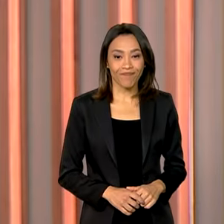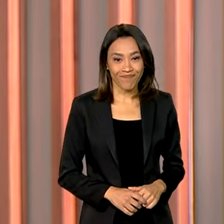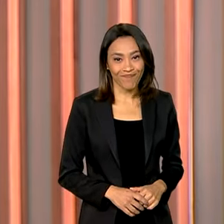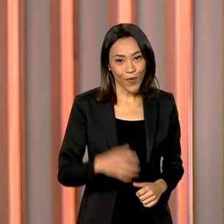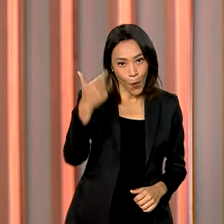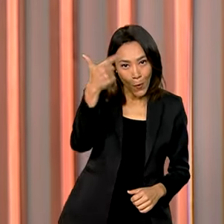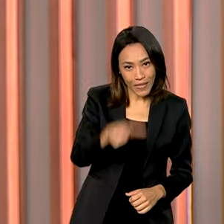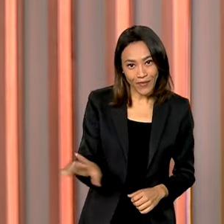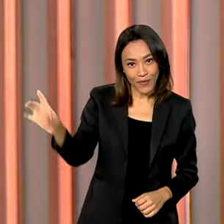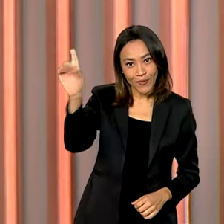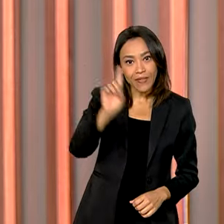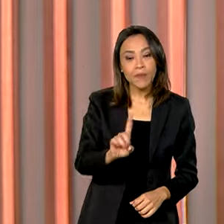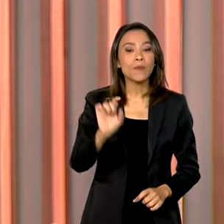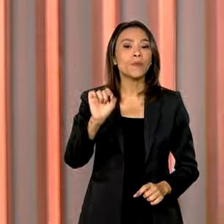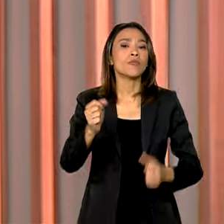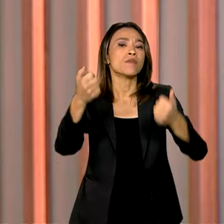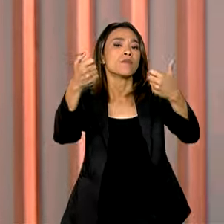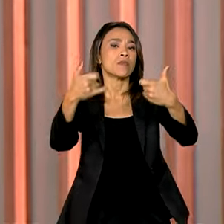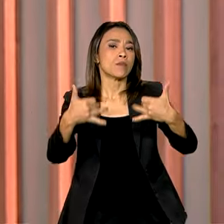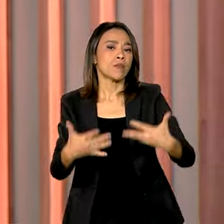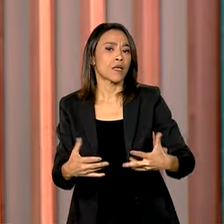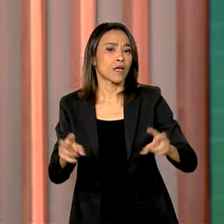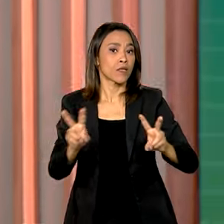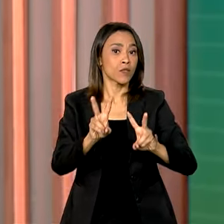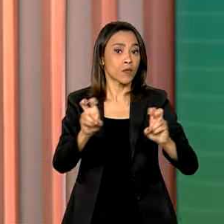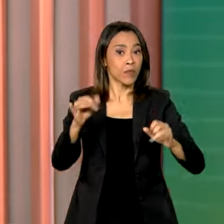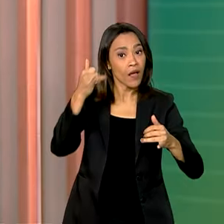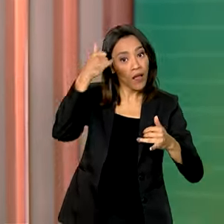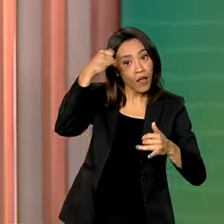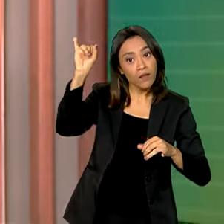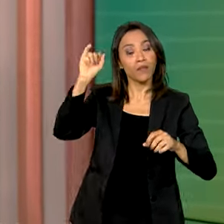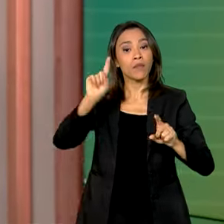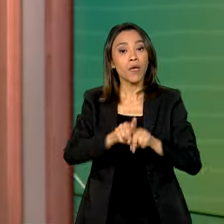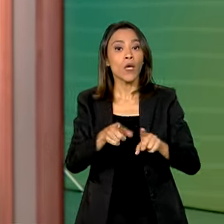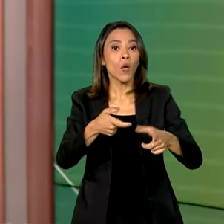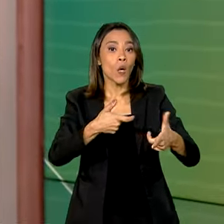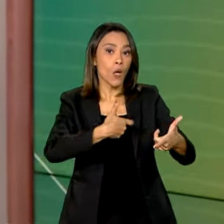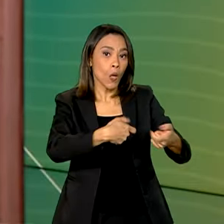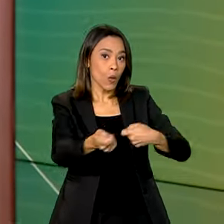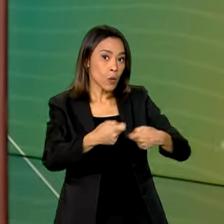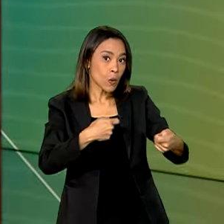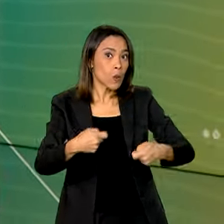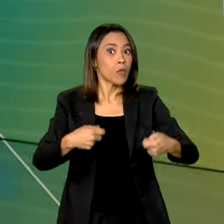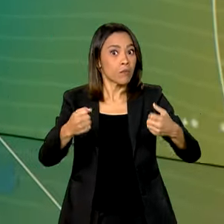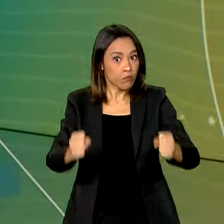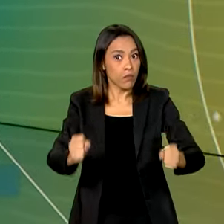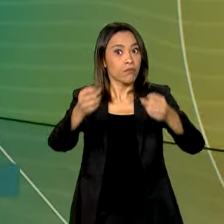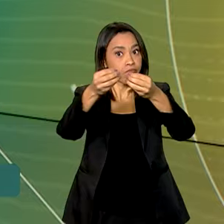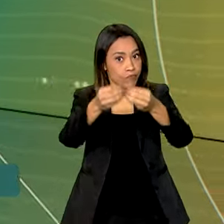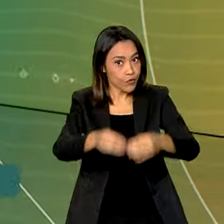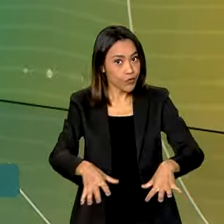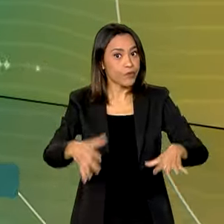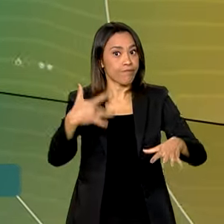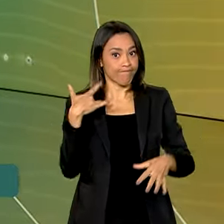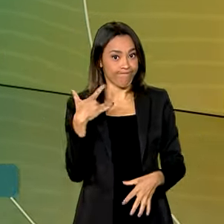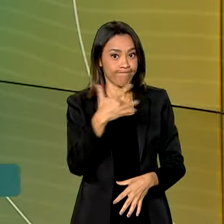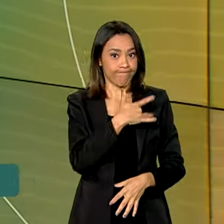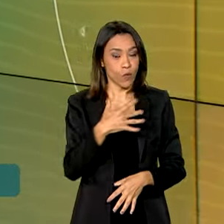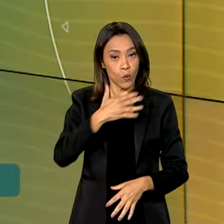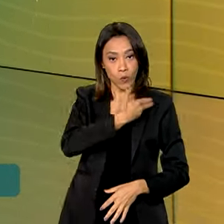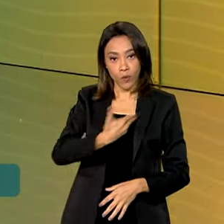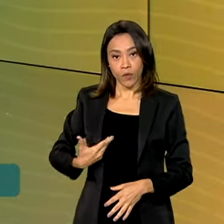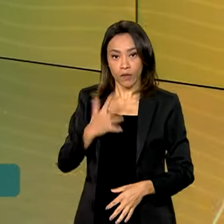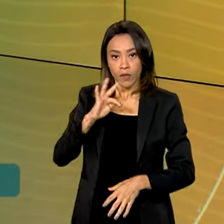Estamos de volta e vamos falar agora sobre prevenção e controle de ameaças à saúde. O governo federal criou um comitê